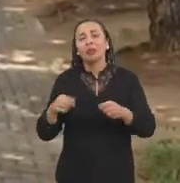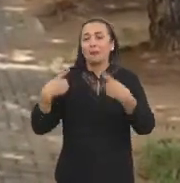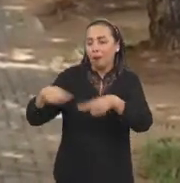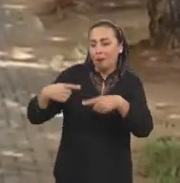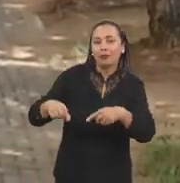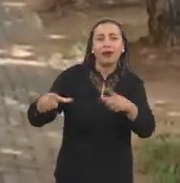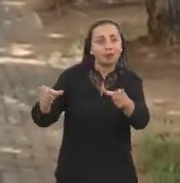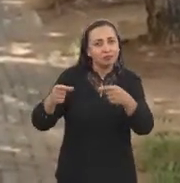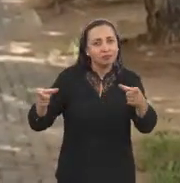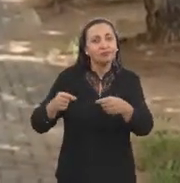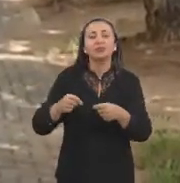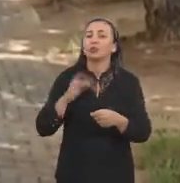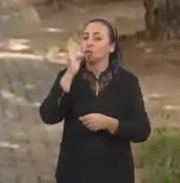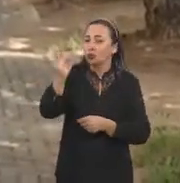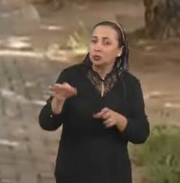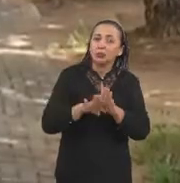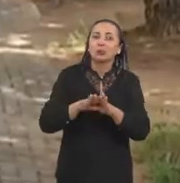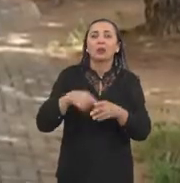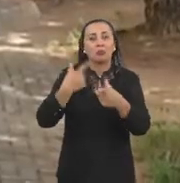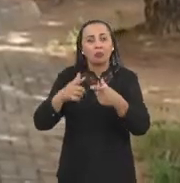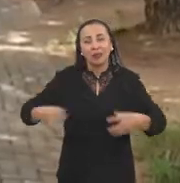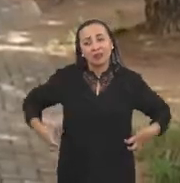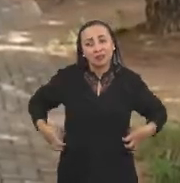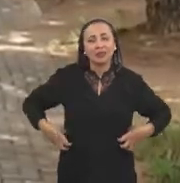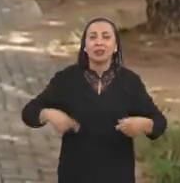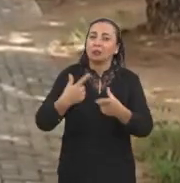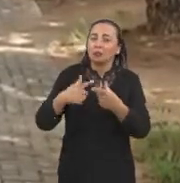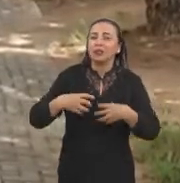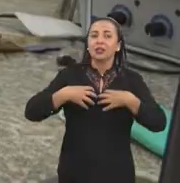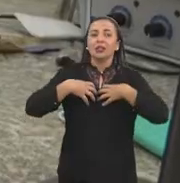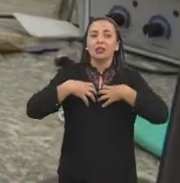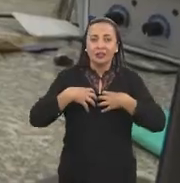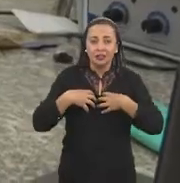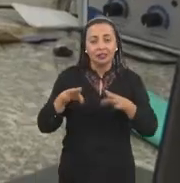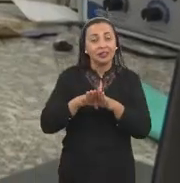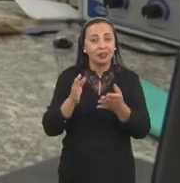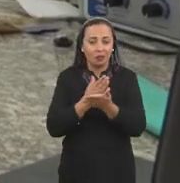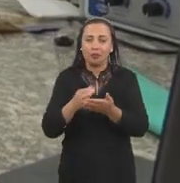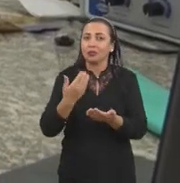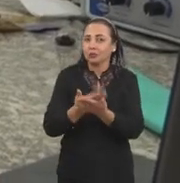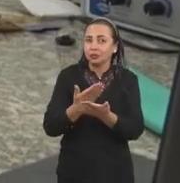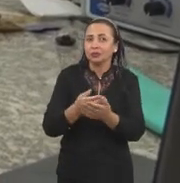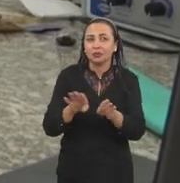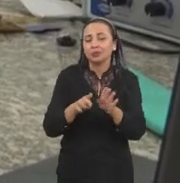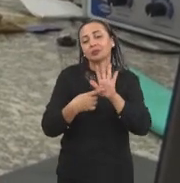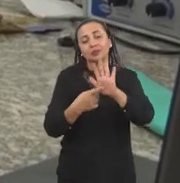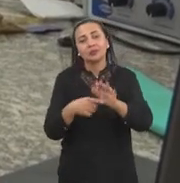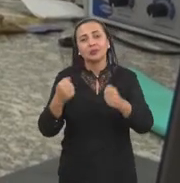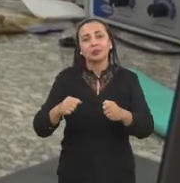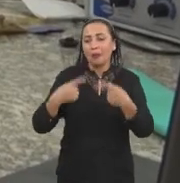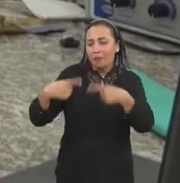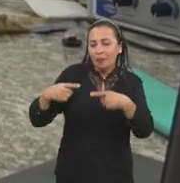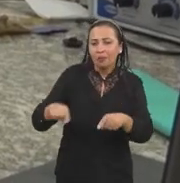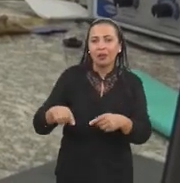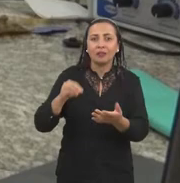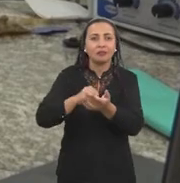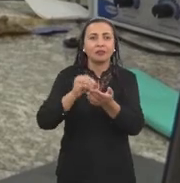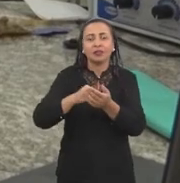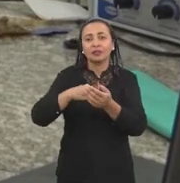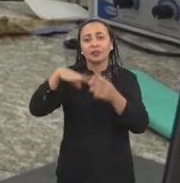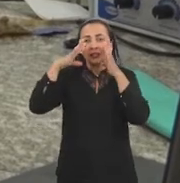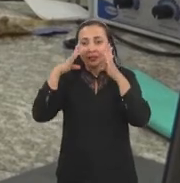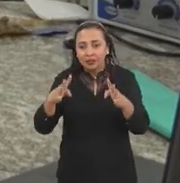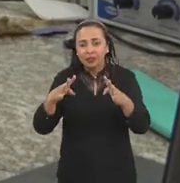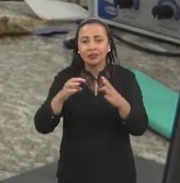extração e verificação desse potencial dos corantes da murta. Tem várias pesquisas, vários estudos, que mostram que corantes